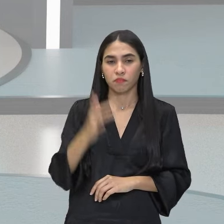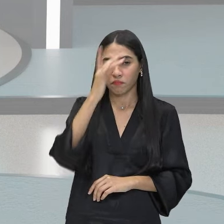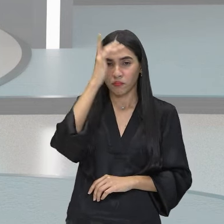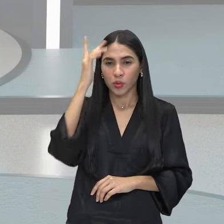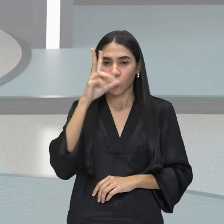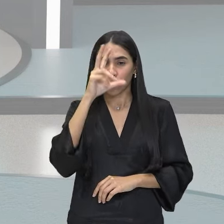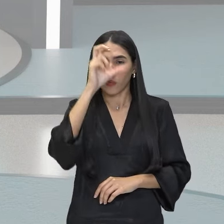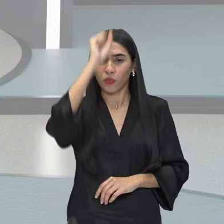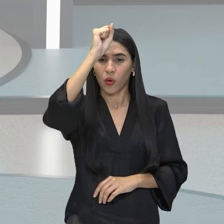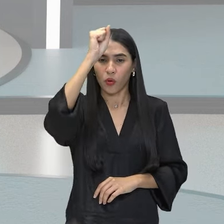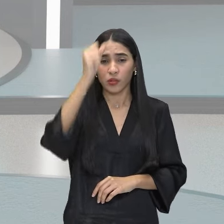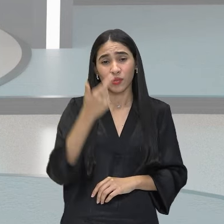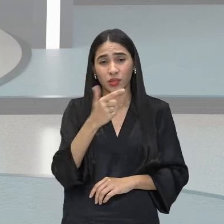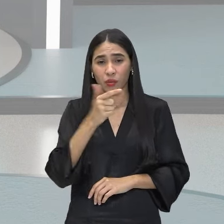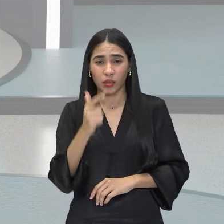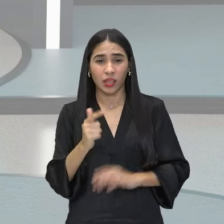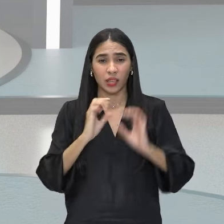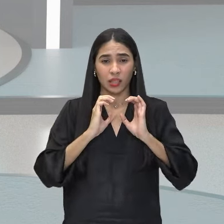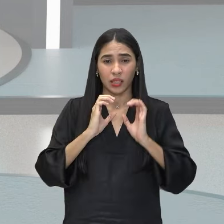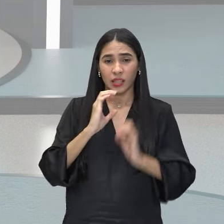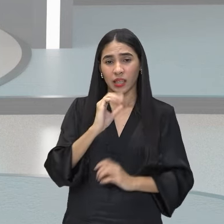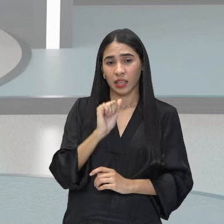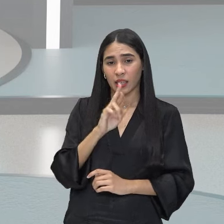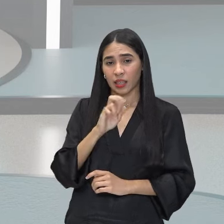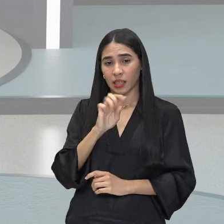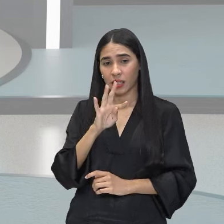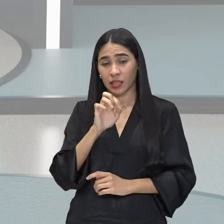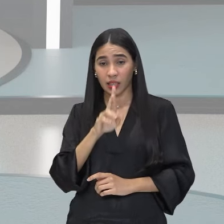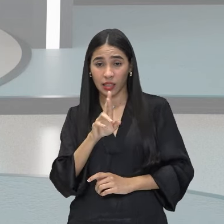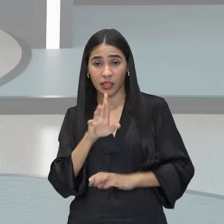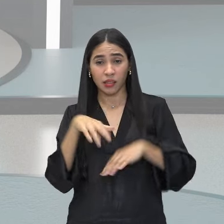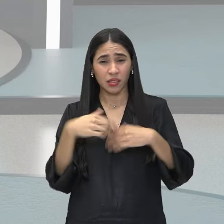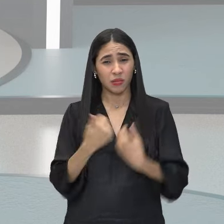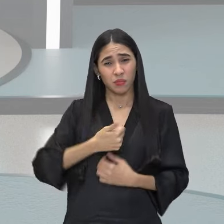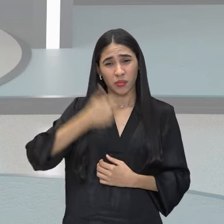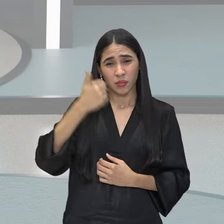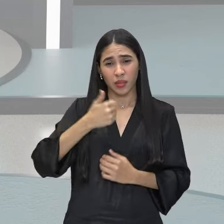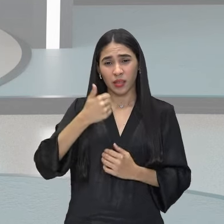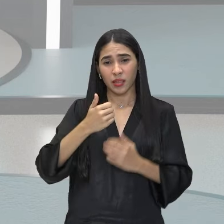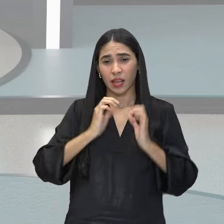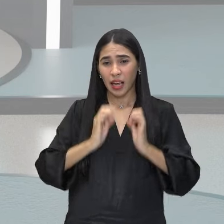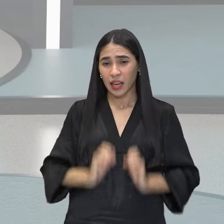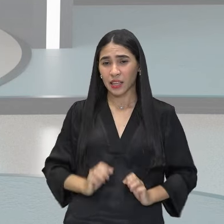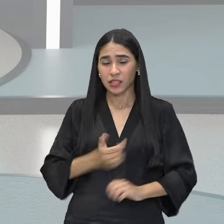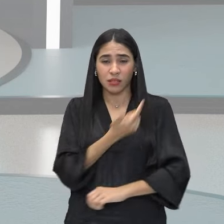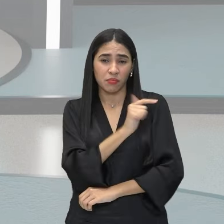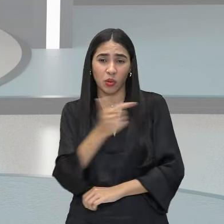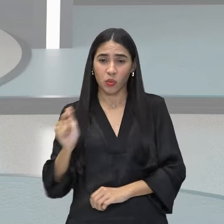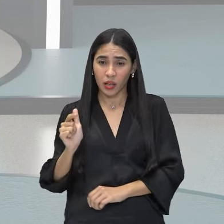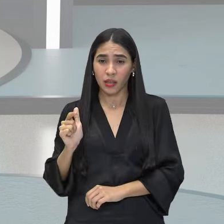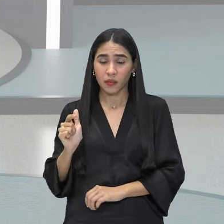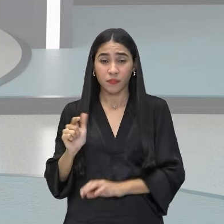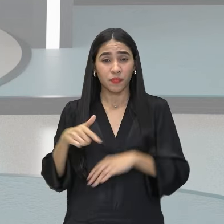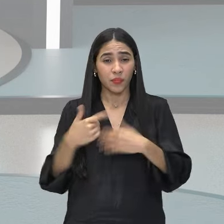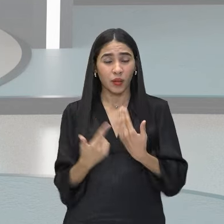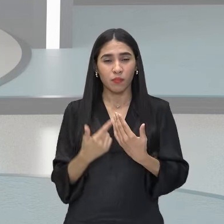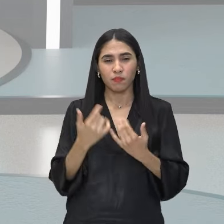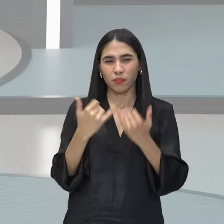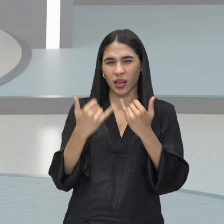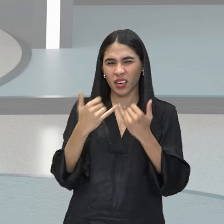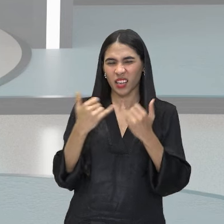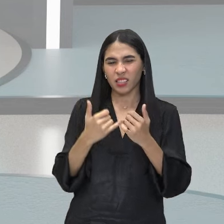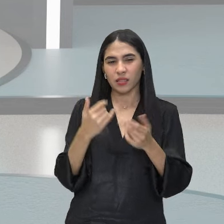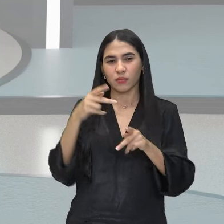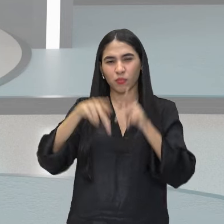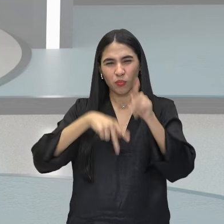sem nenhum caráter. E aí, pode ser que numa primeira leitura as pessoas pensem, ah, Mário de Andrade quis dizer que o povo brasileiro não